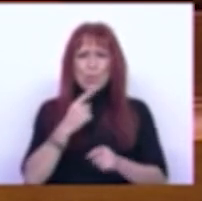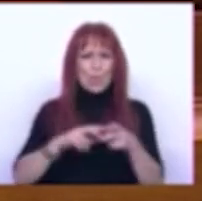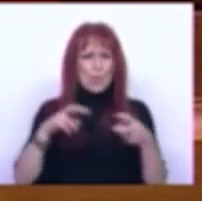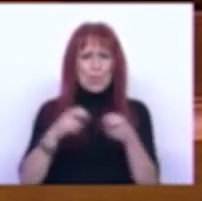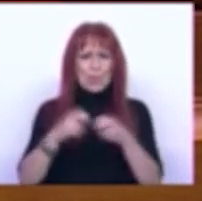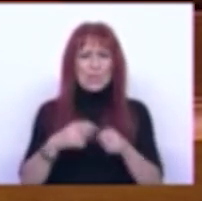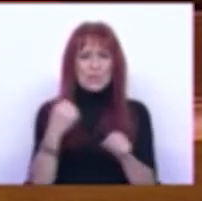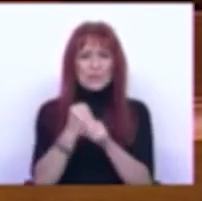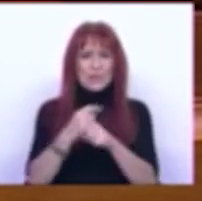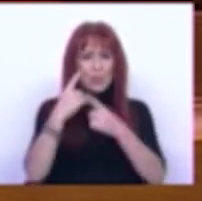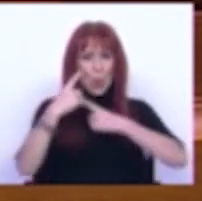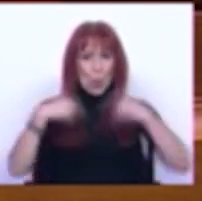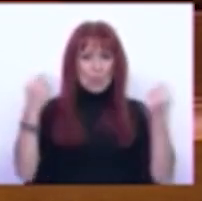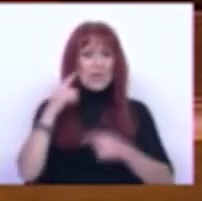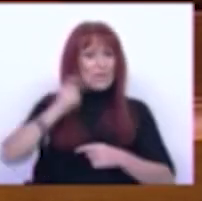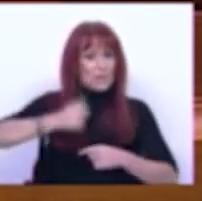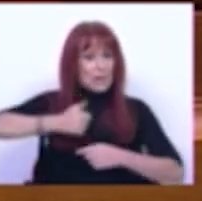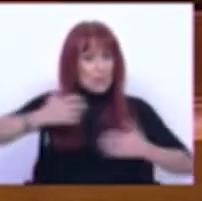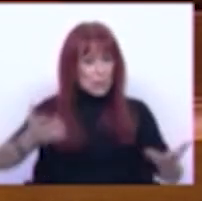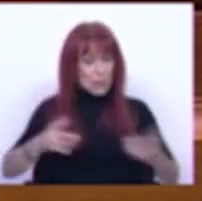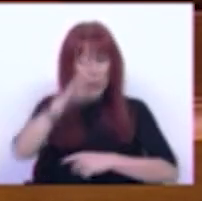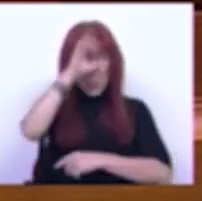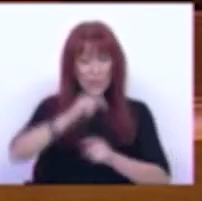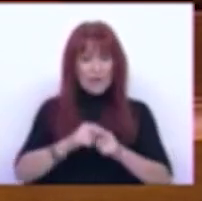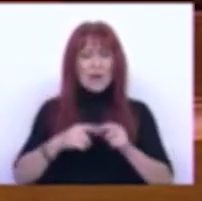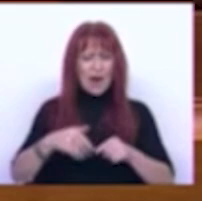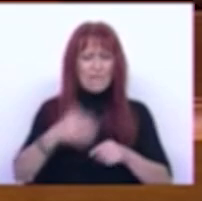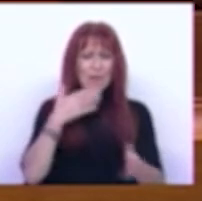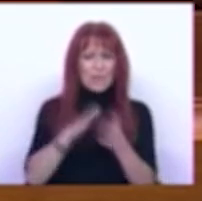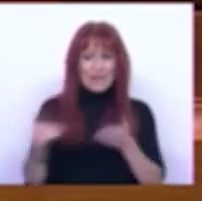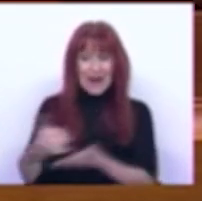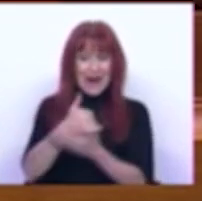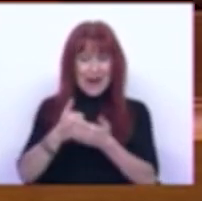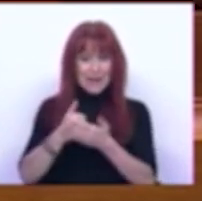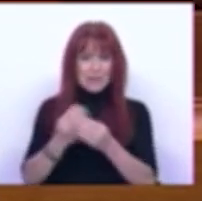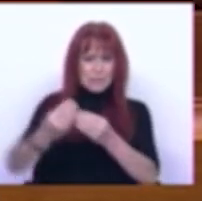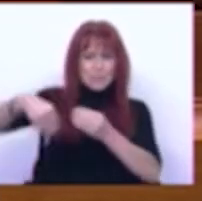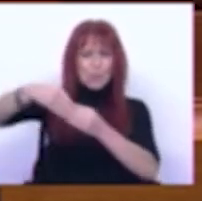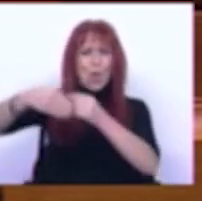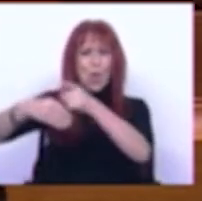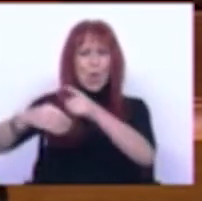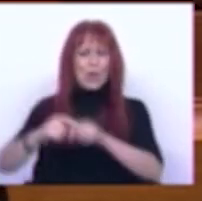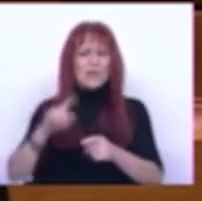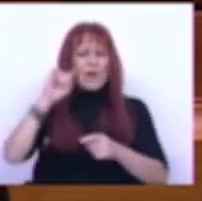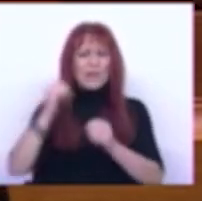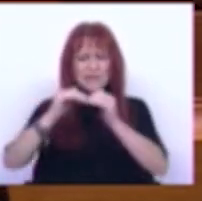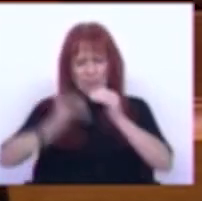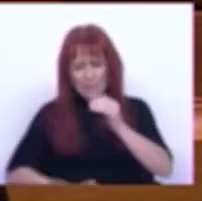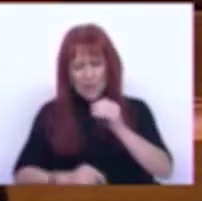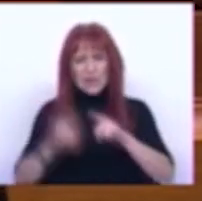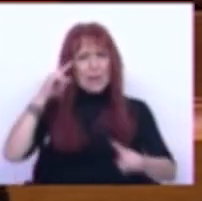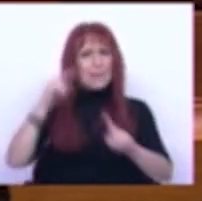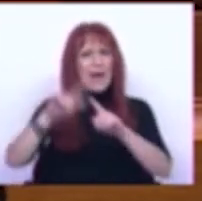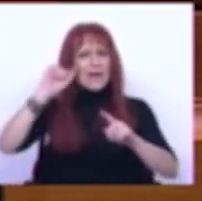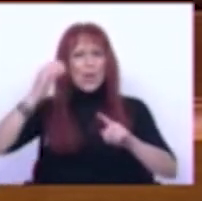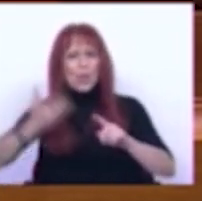problemas dos serviços públicos essenciais O governo vai usar essa receita suplementar para rever em baixa a meta